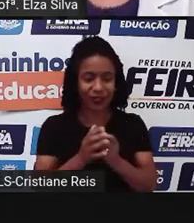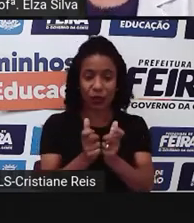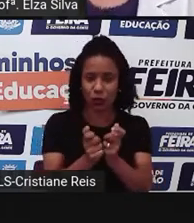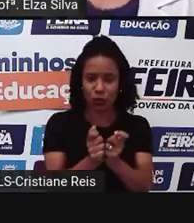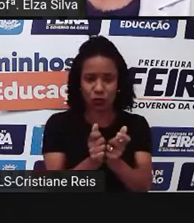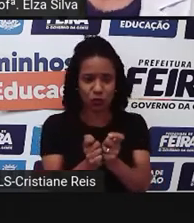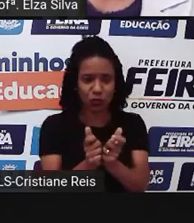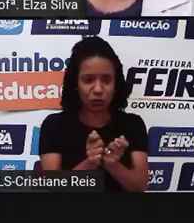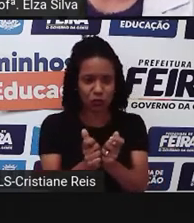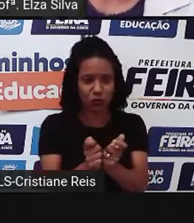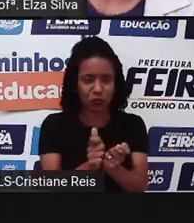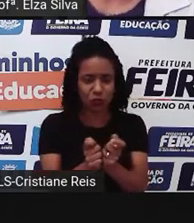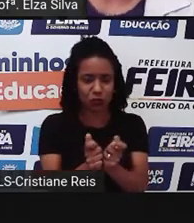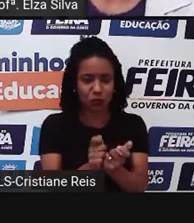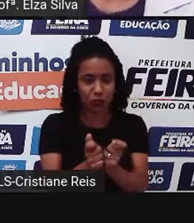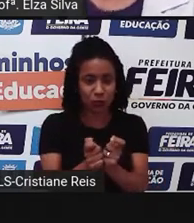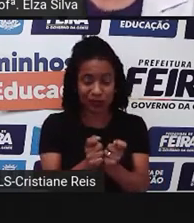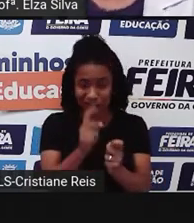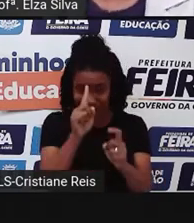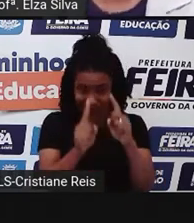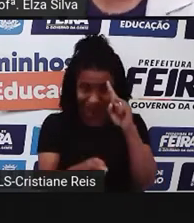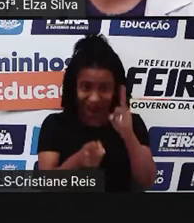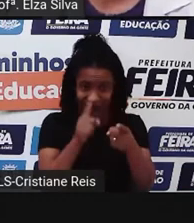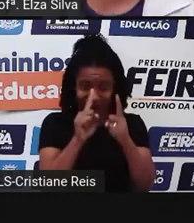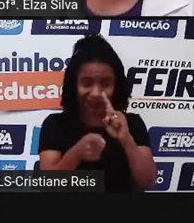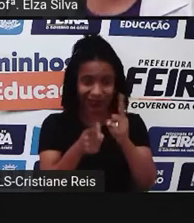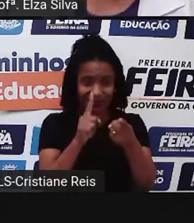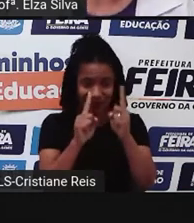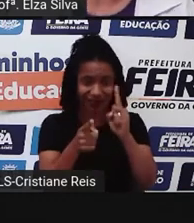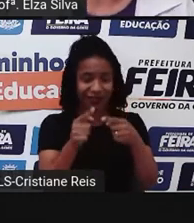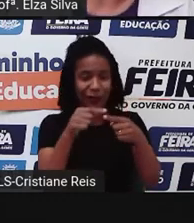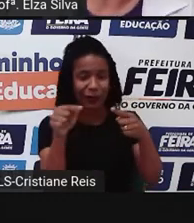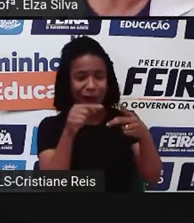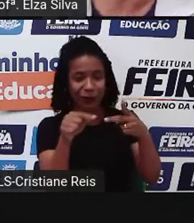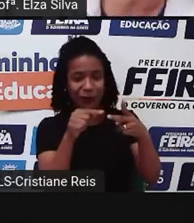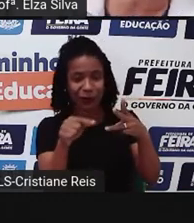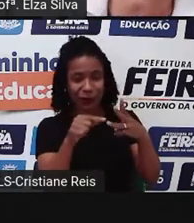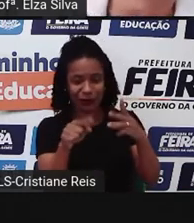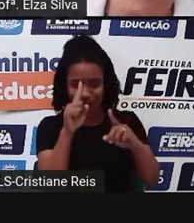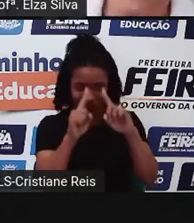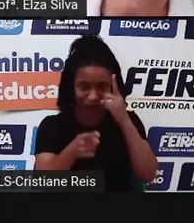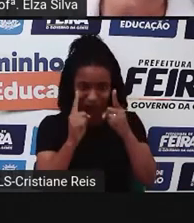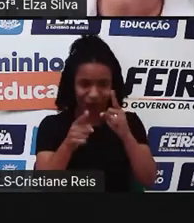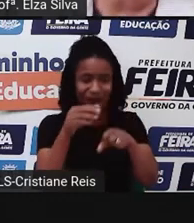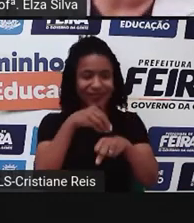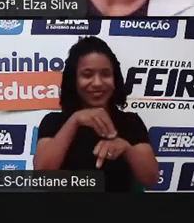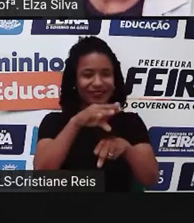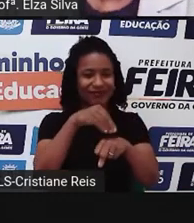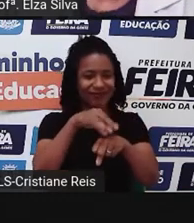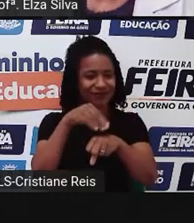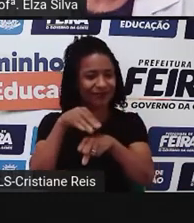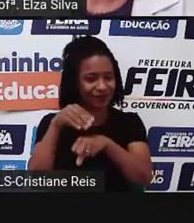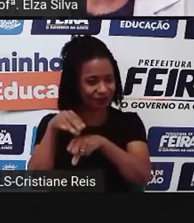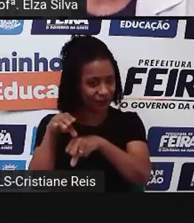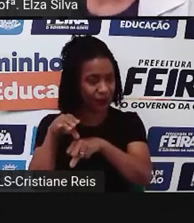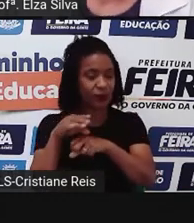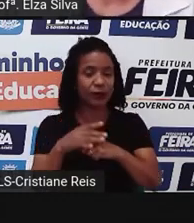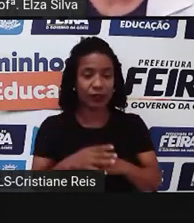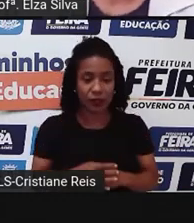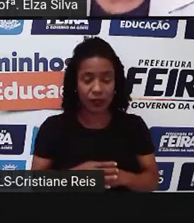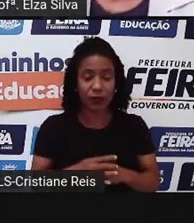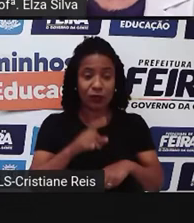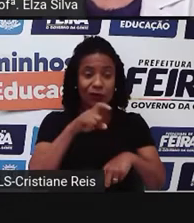to give instructions. O tempo todo são dadas instruções. E o tempo